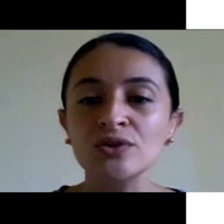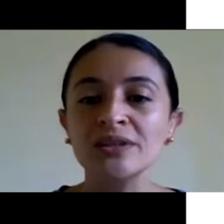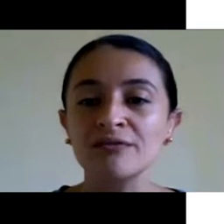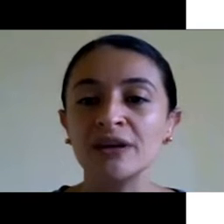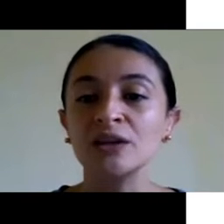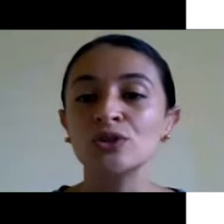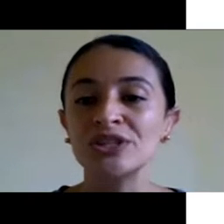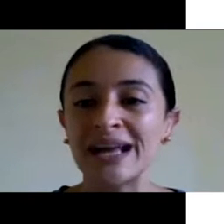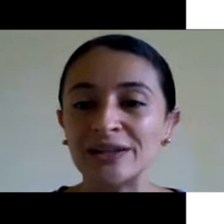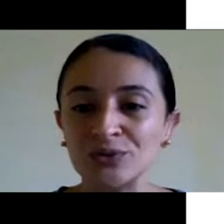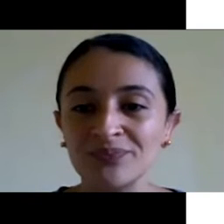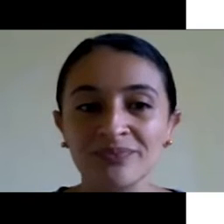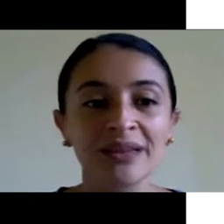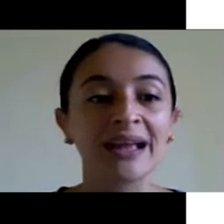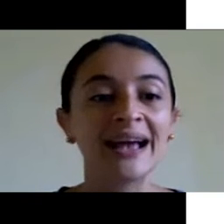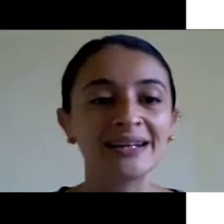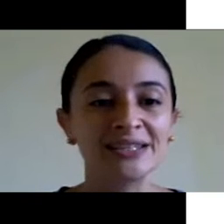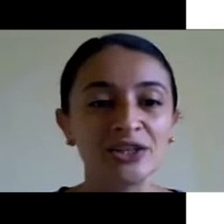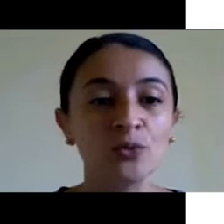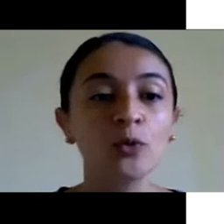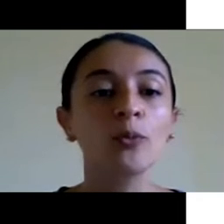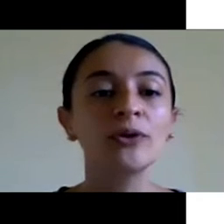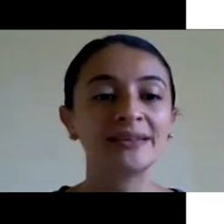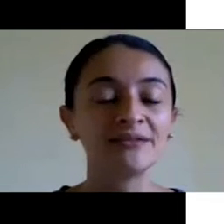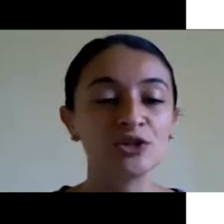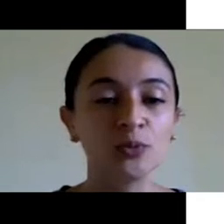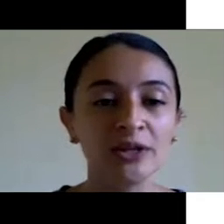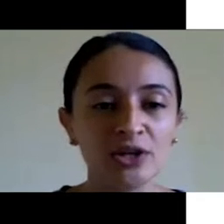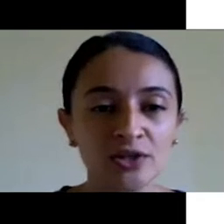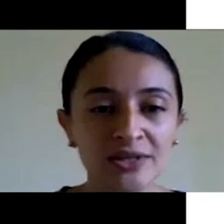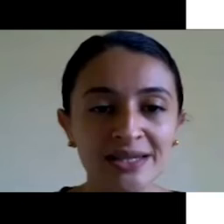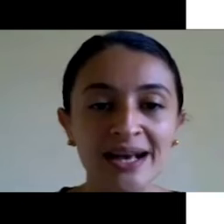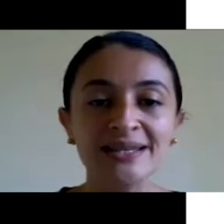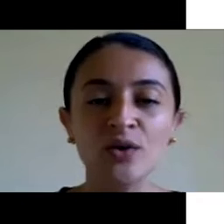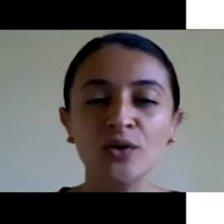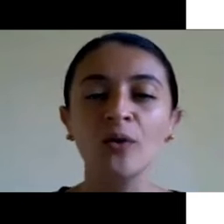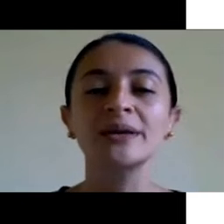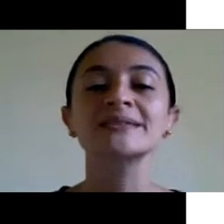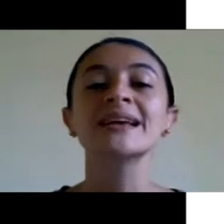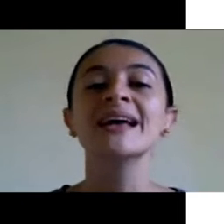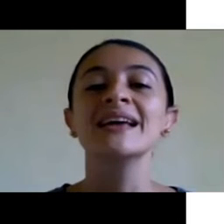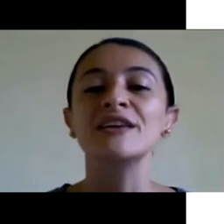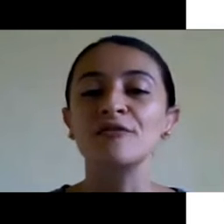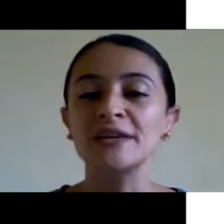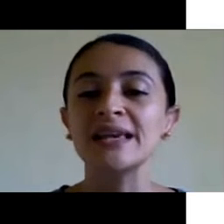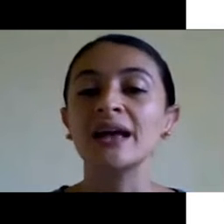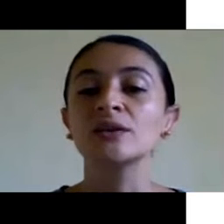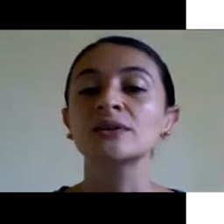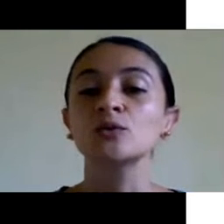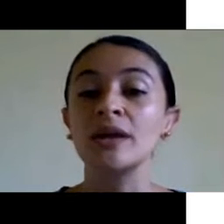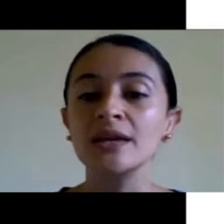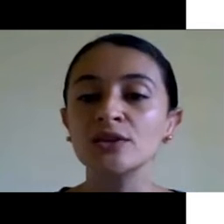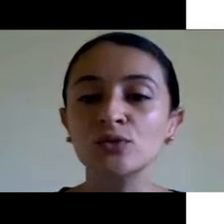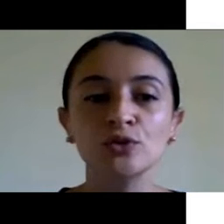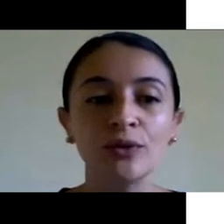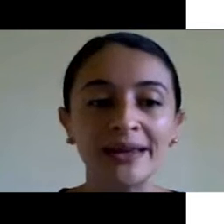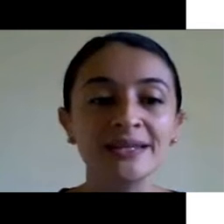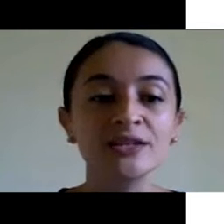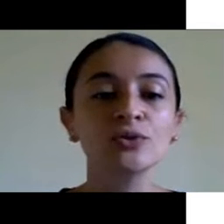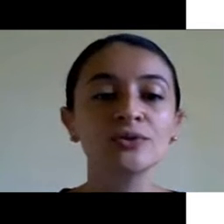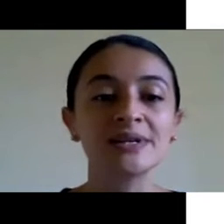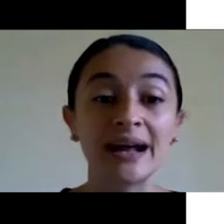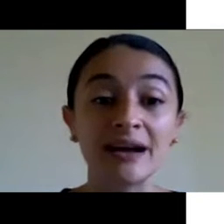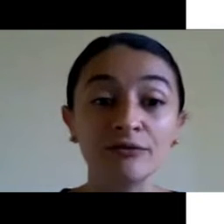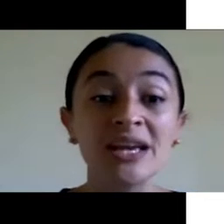de todos e dever do Estado, garantido através de políticas sociais e econômicas, que visem a redução do risco de